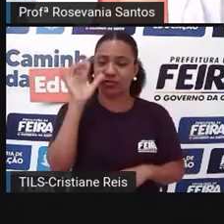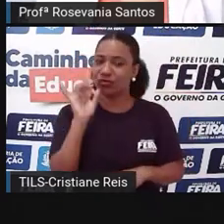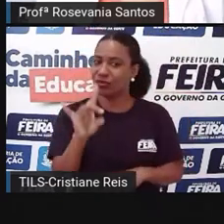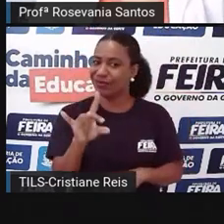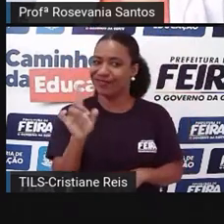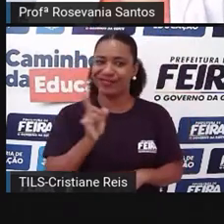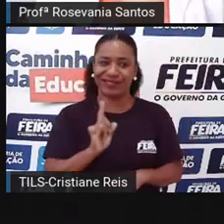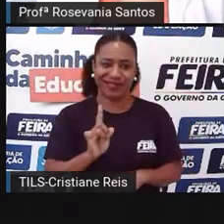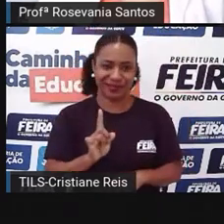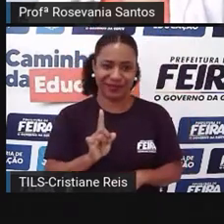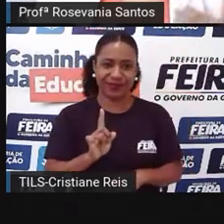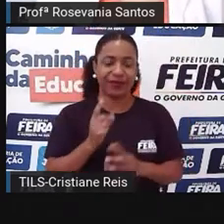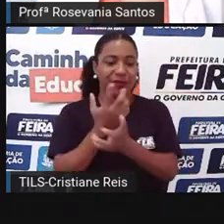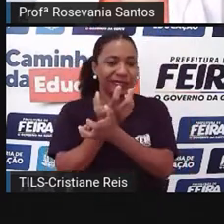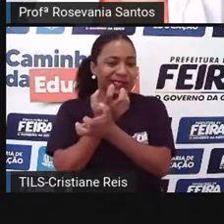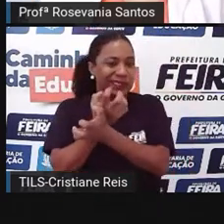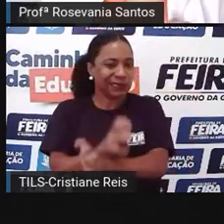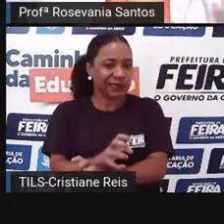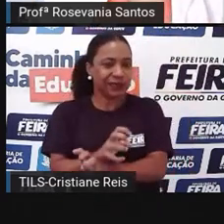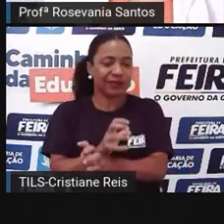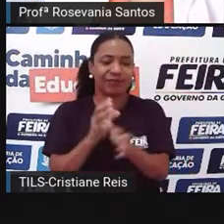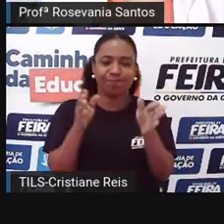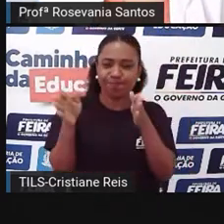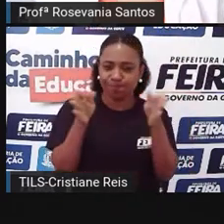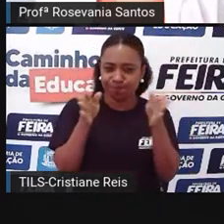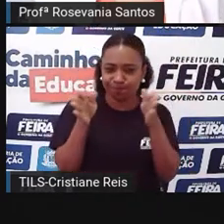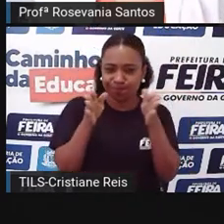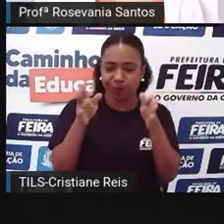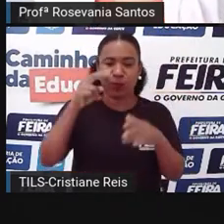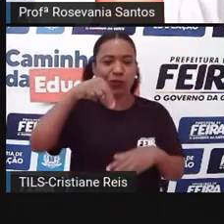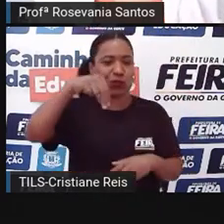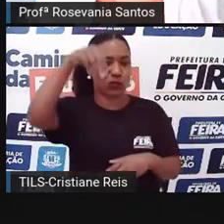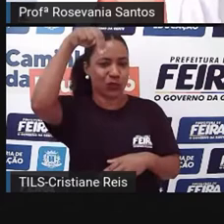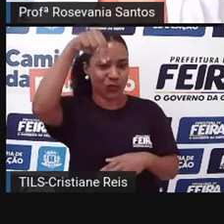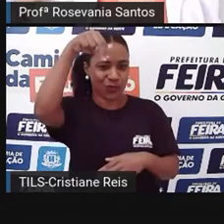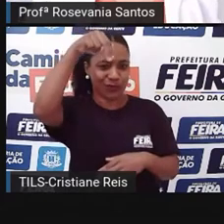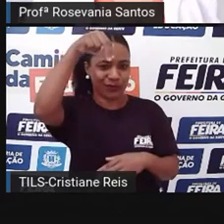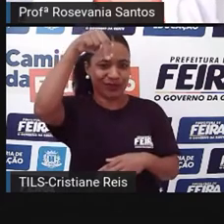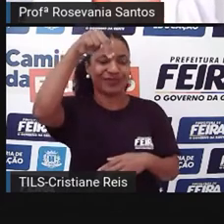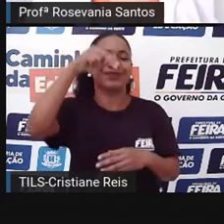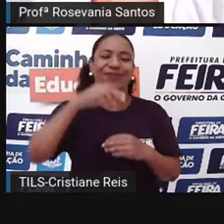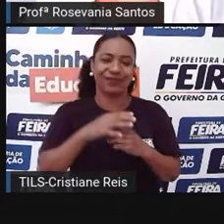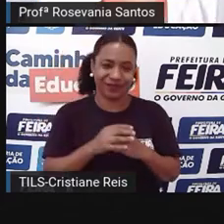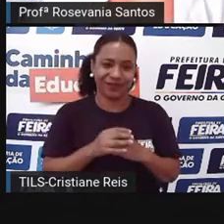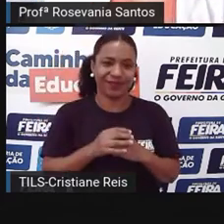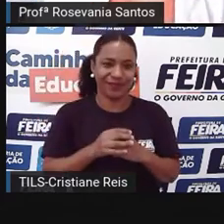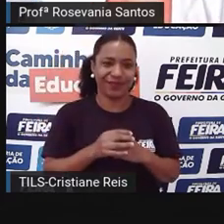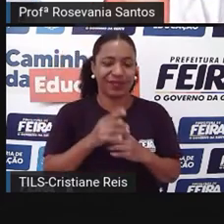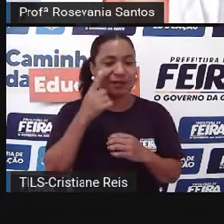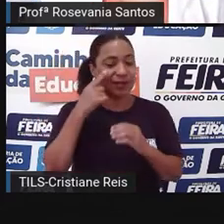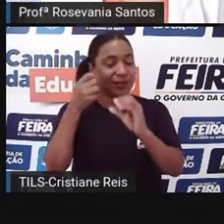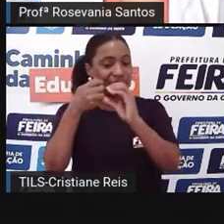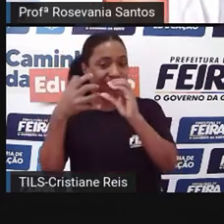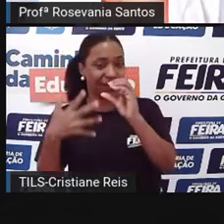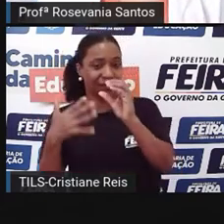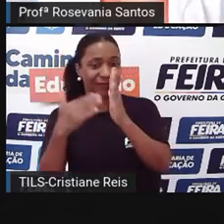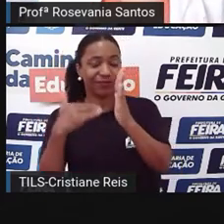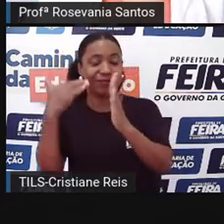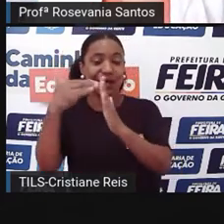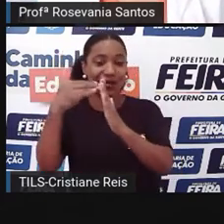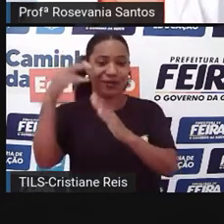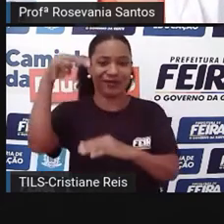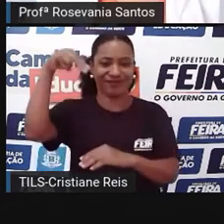Então, por isso que a gente disse que ela é meio norte, metade do norte, porque a outra metade vai parecer mais com as características do sertão.